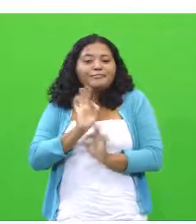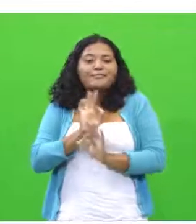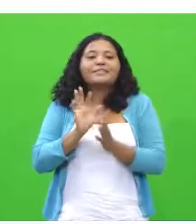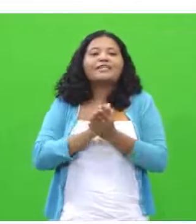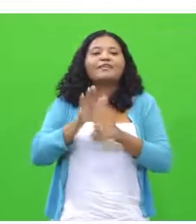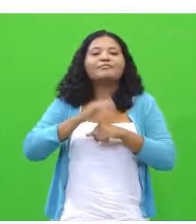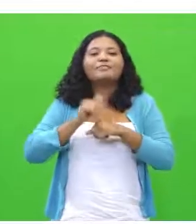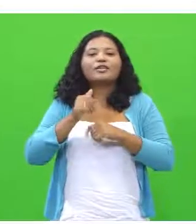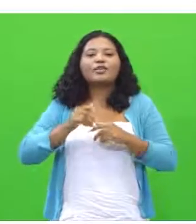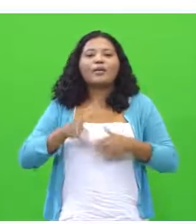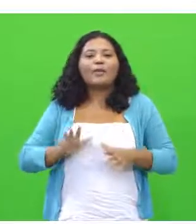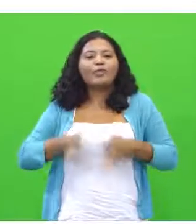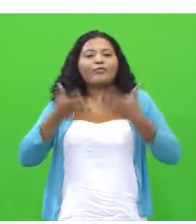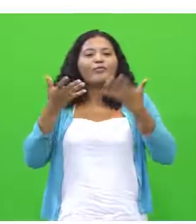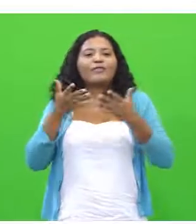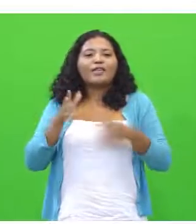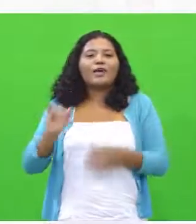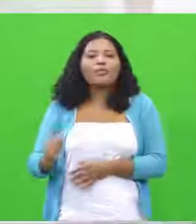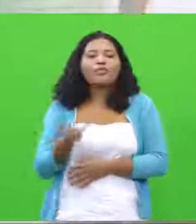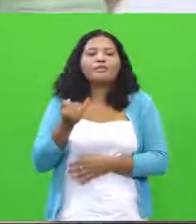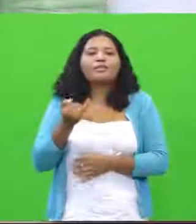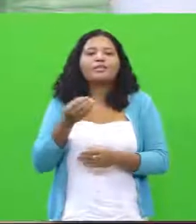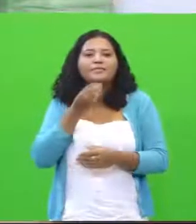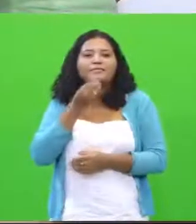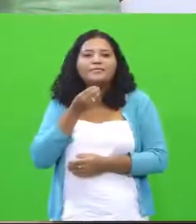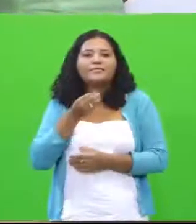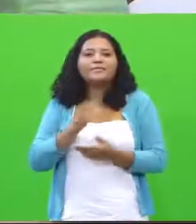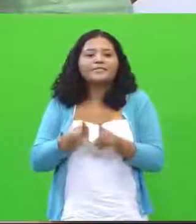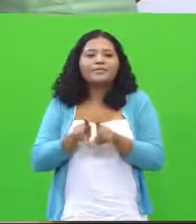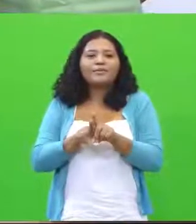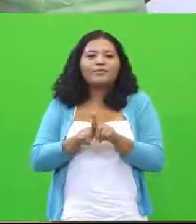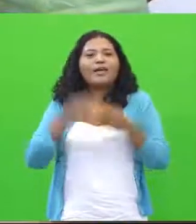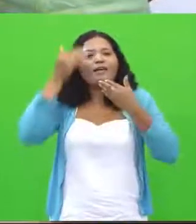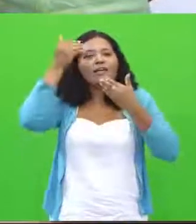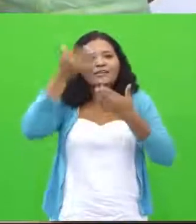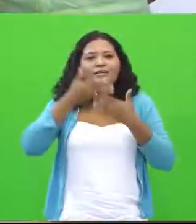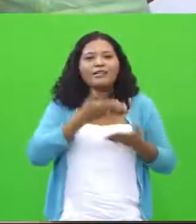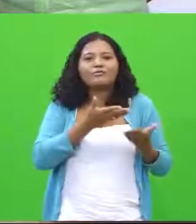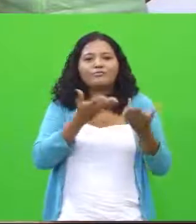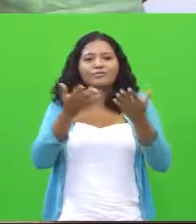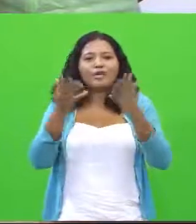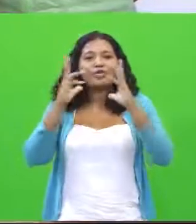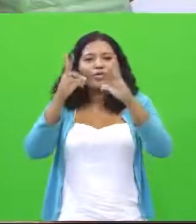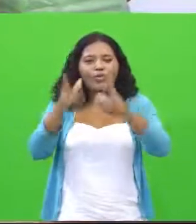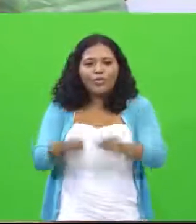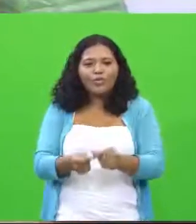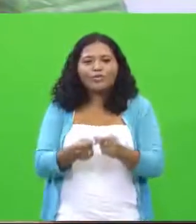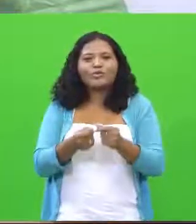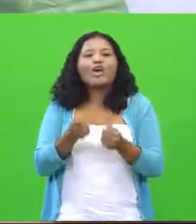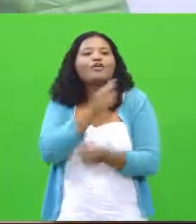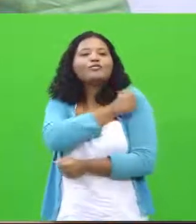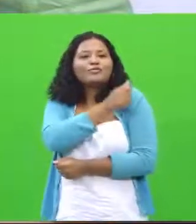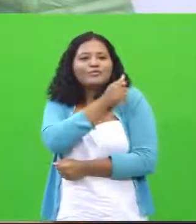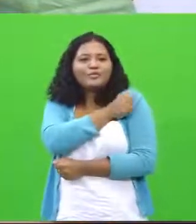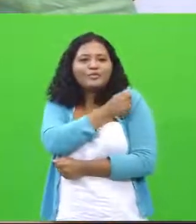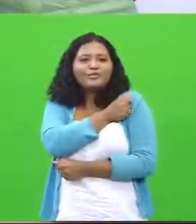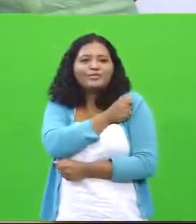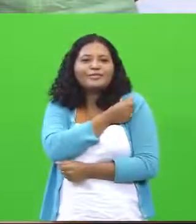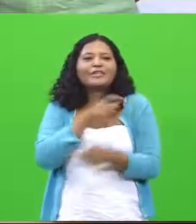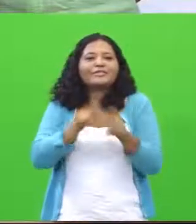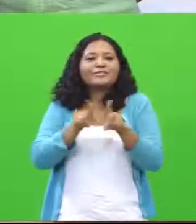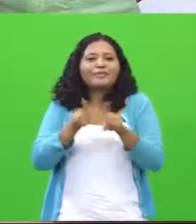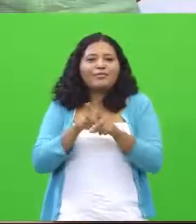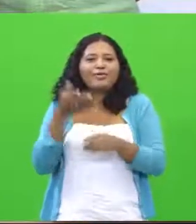Nós queremos aproveitar a oportunidade e agradecer a todos vocês, aos estudantes que estão participando